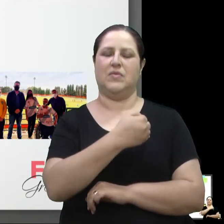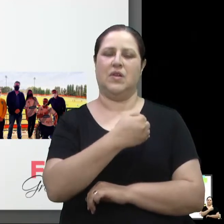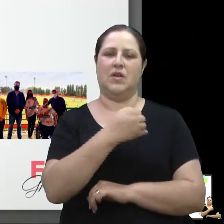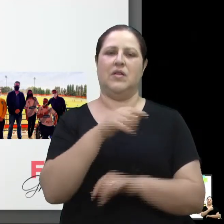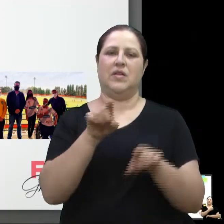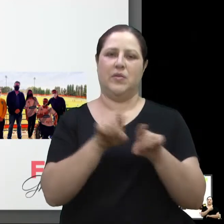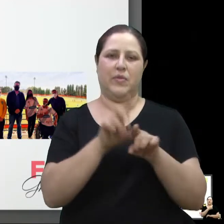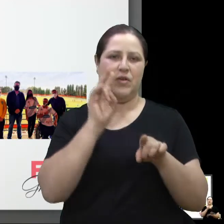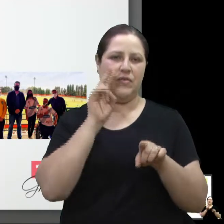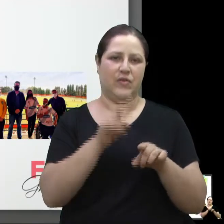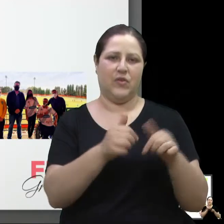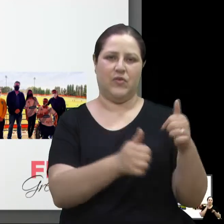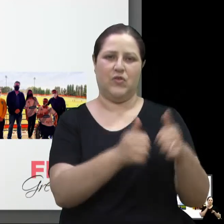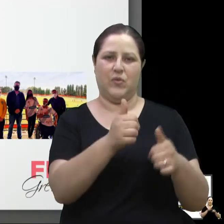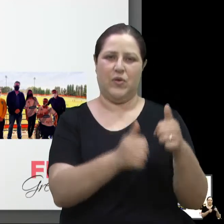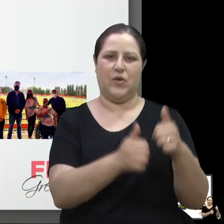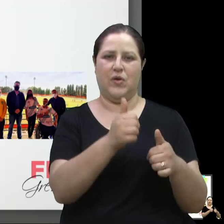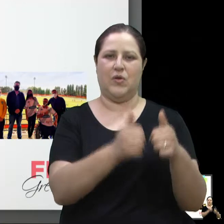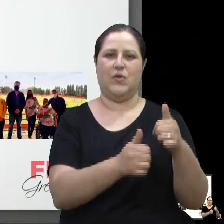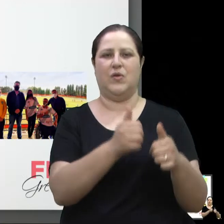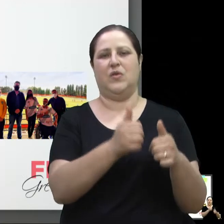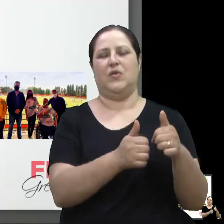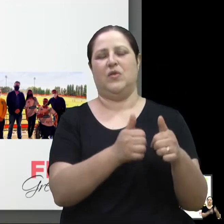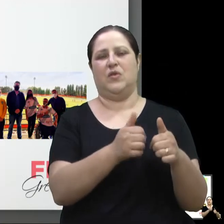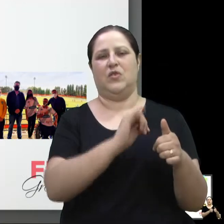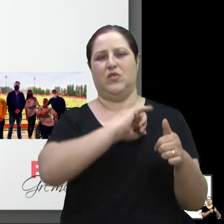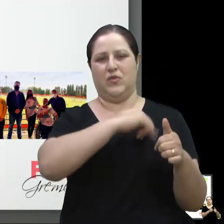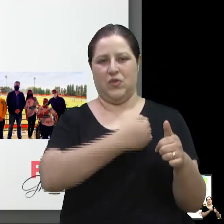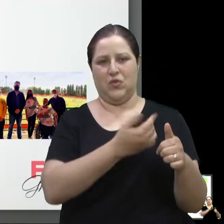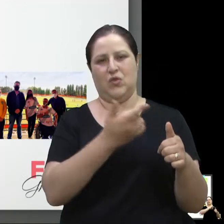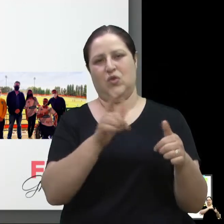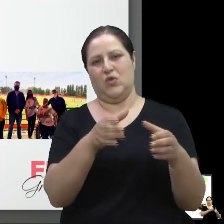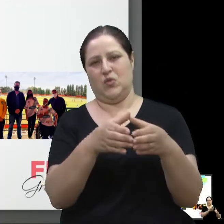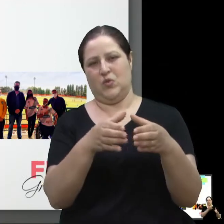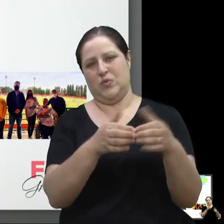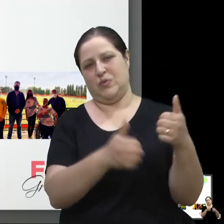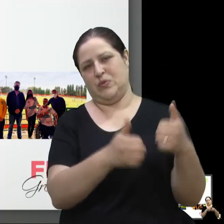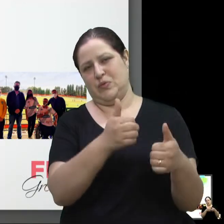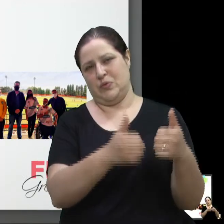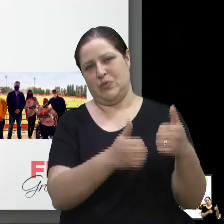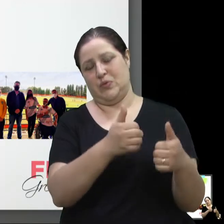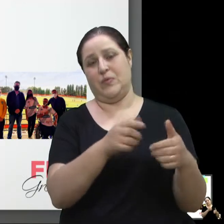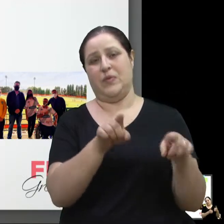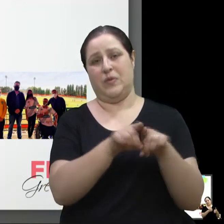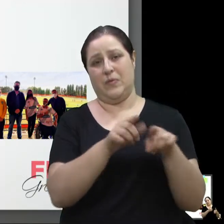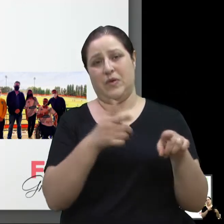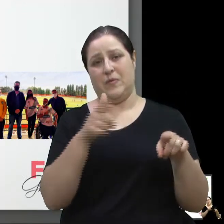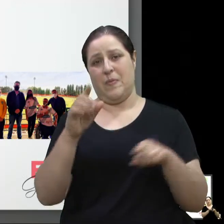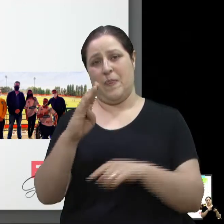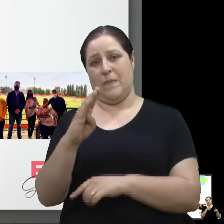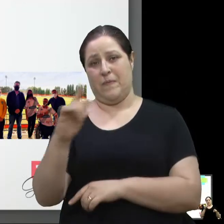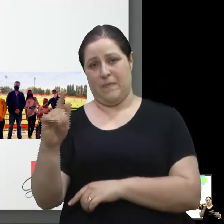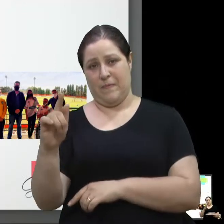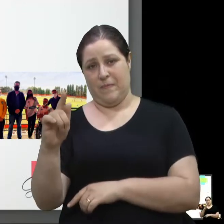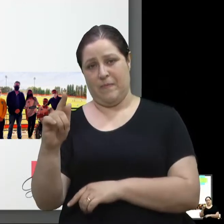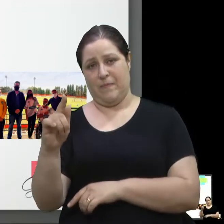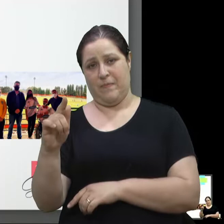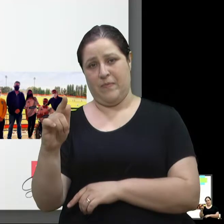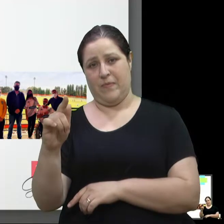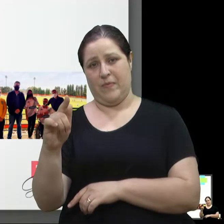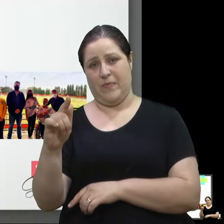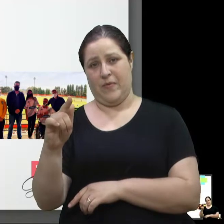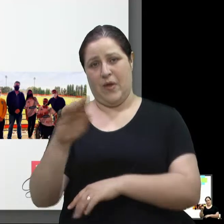semana. Levamos eles a Bento Gonçalves, no estádio do Parque Esportivo Montanha dos Vinhedos, onde o